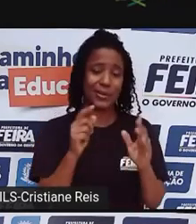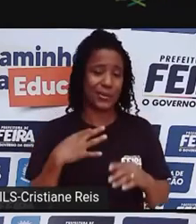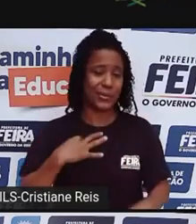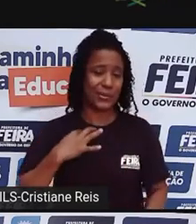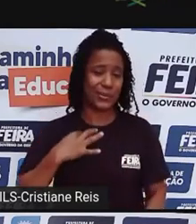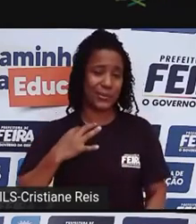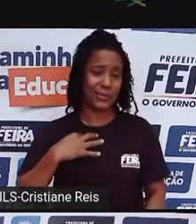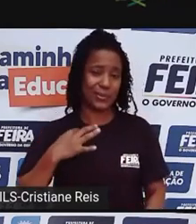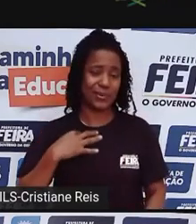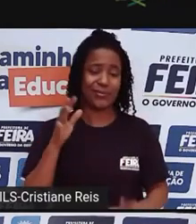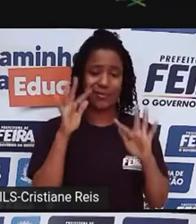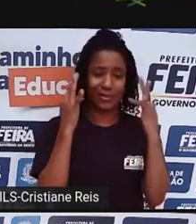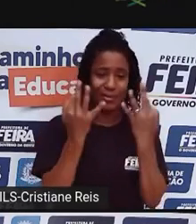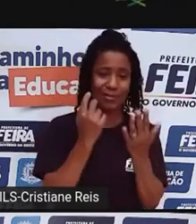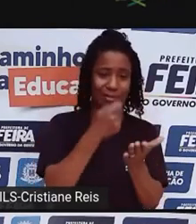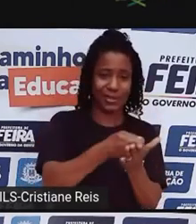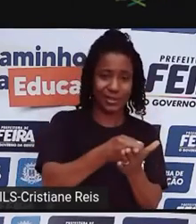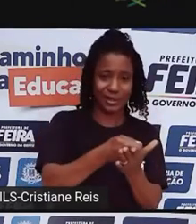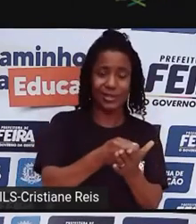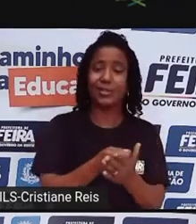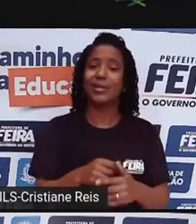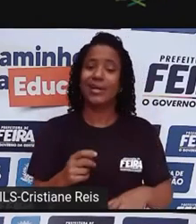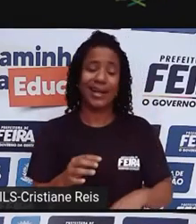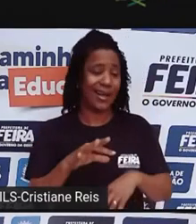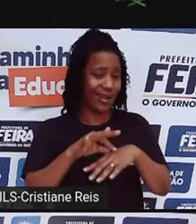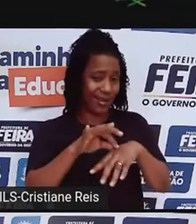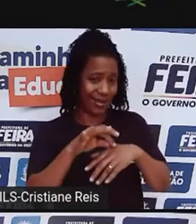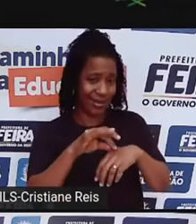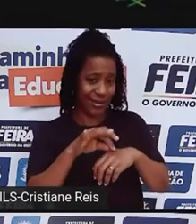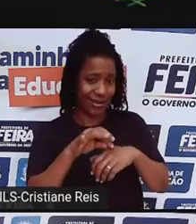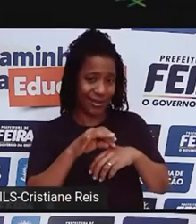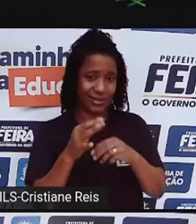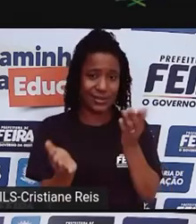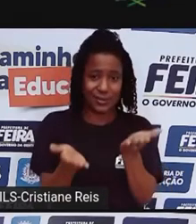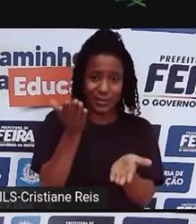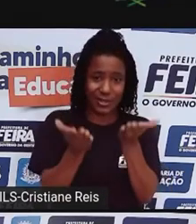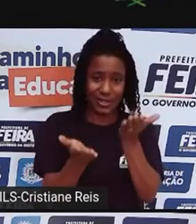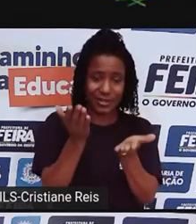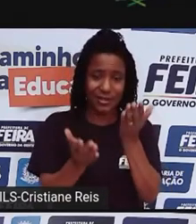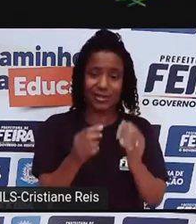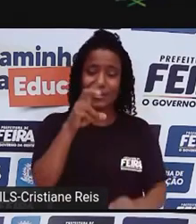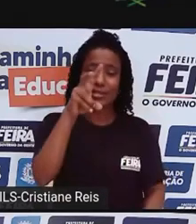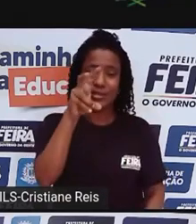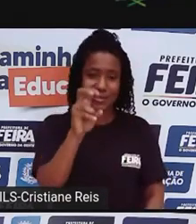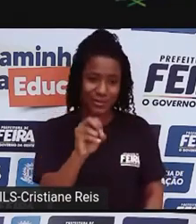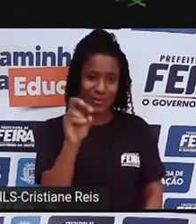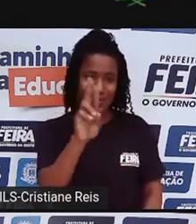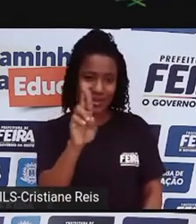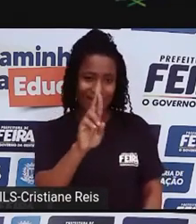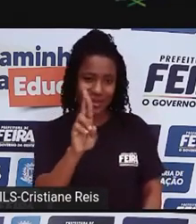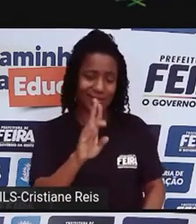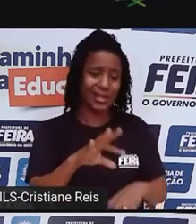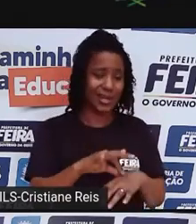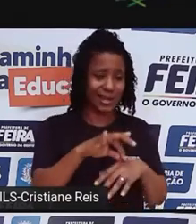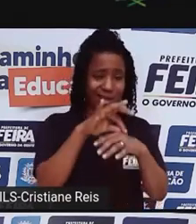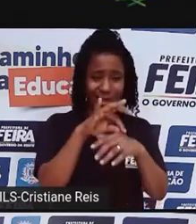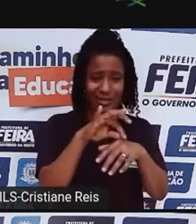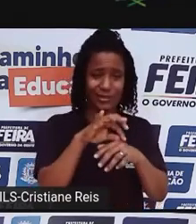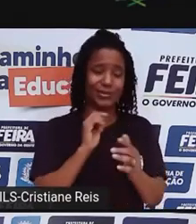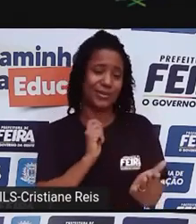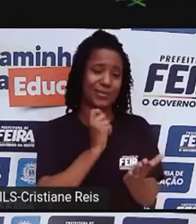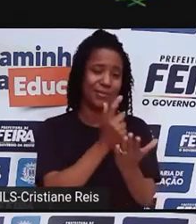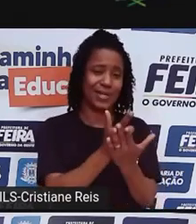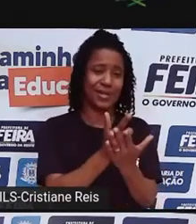o quilo da carne a 50 reais, quem que tem o direito a ter essa comida em casa? Então, a